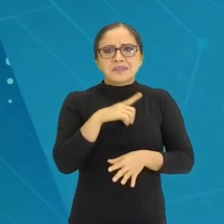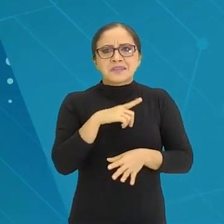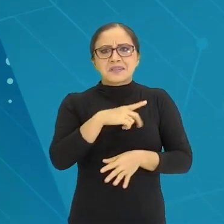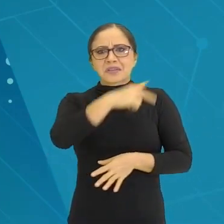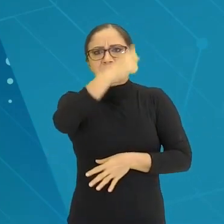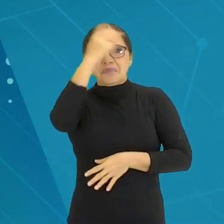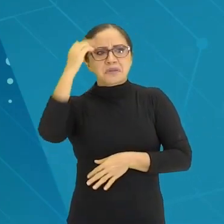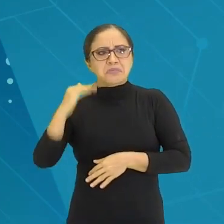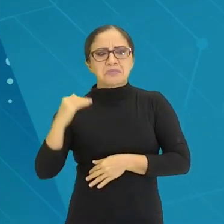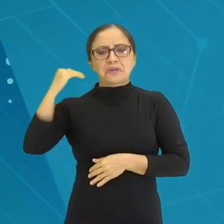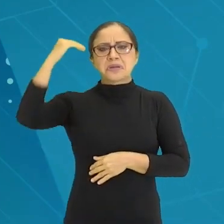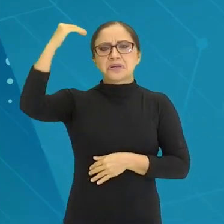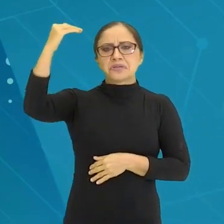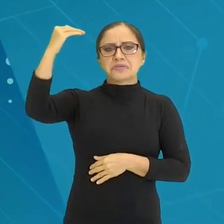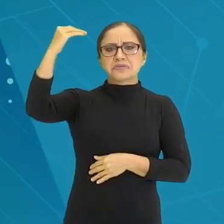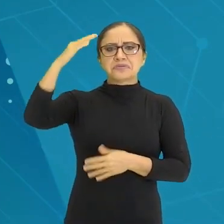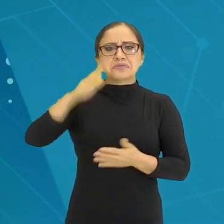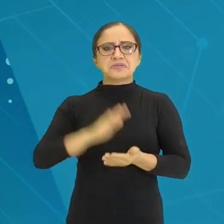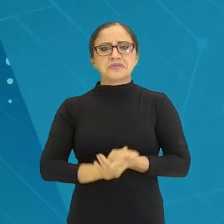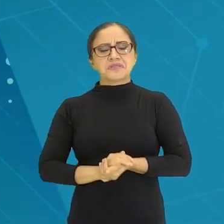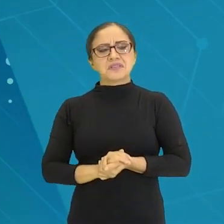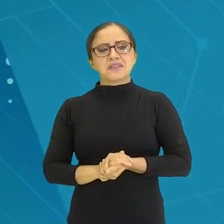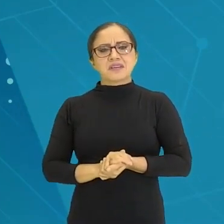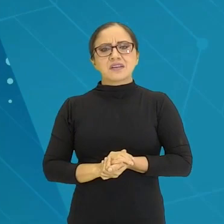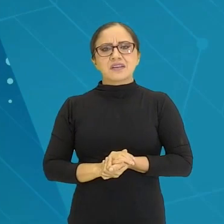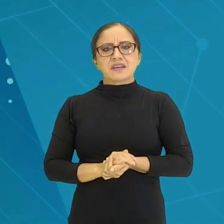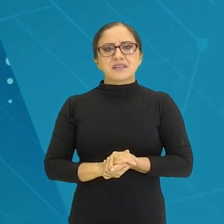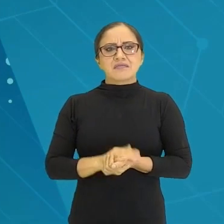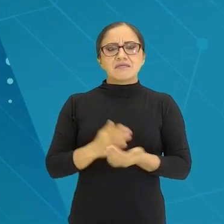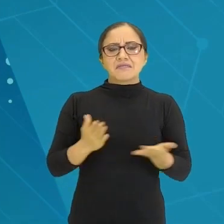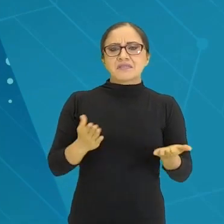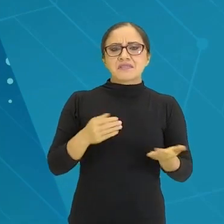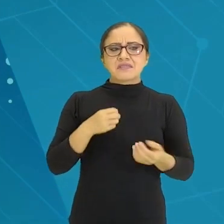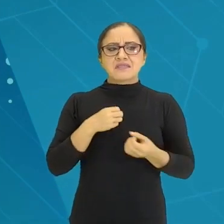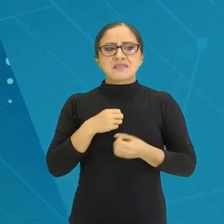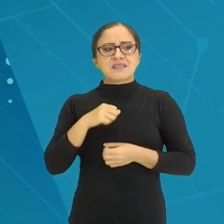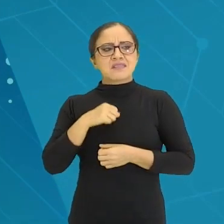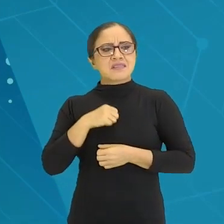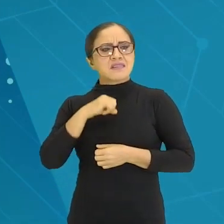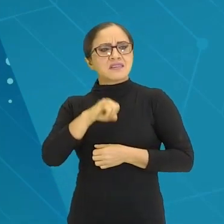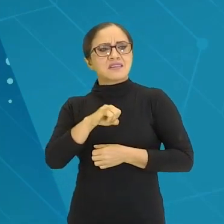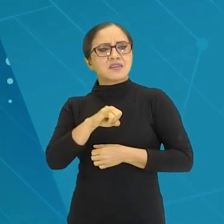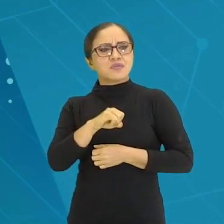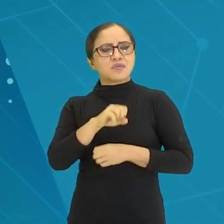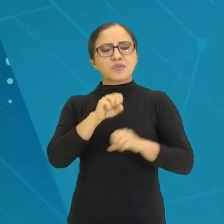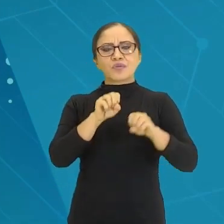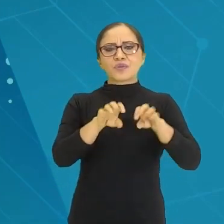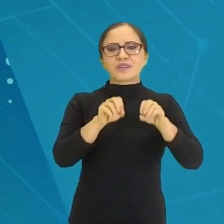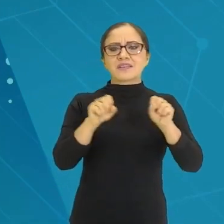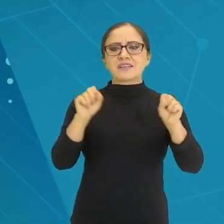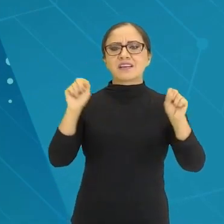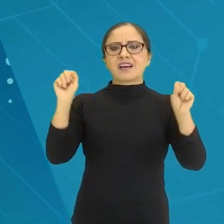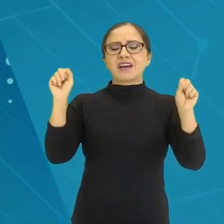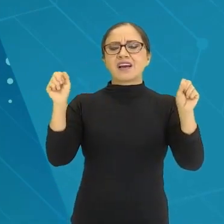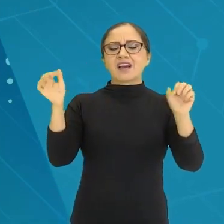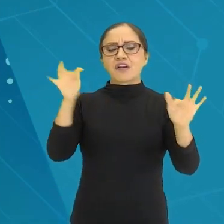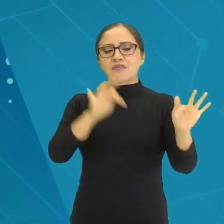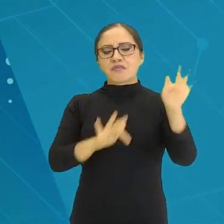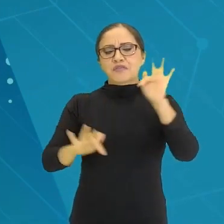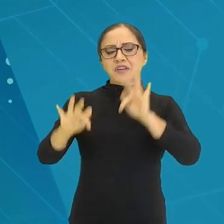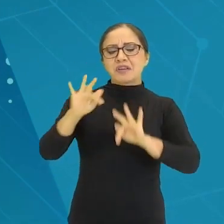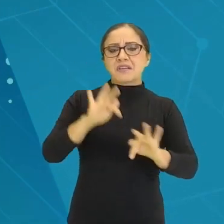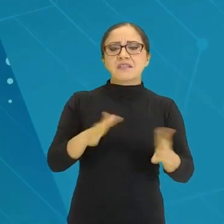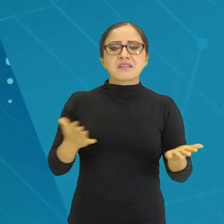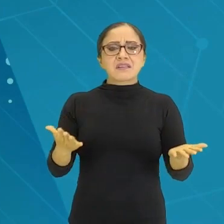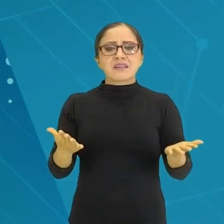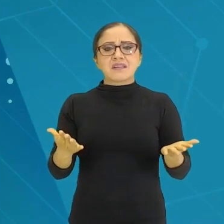pessoas adultas. Eu não tô lidando com... Se eu for dar uma aula de física, se eu for trabalhar com uma aula, com um assunto relacionado à